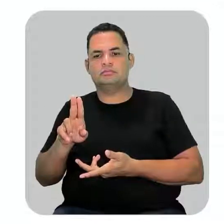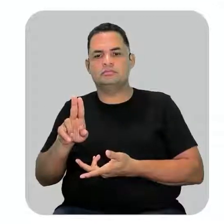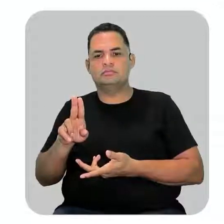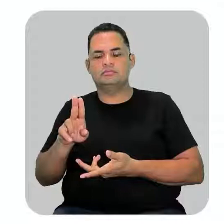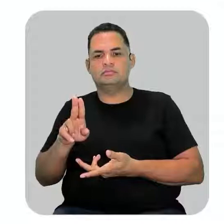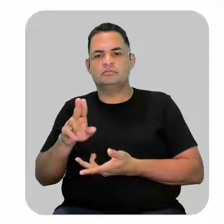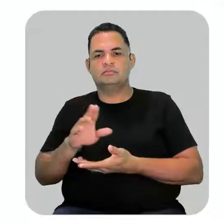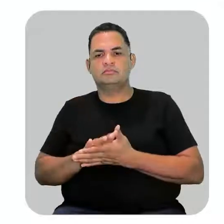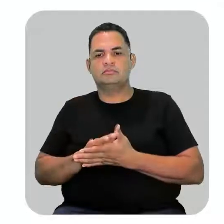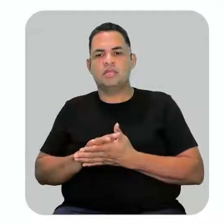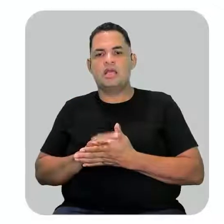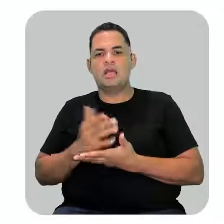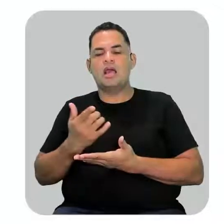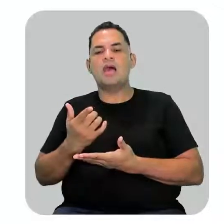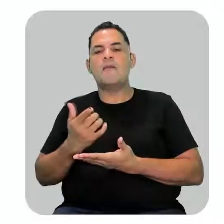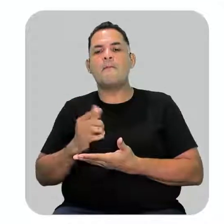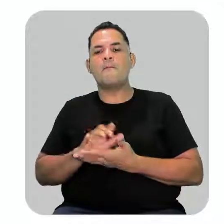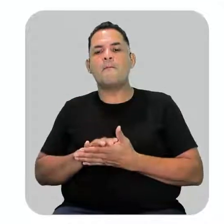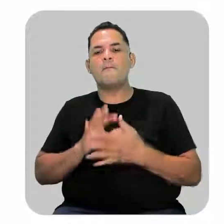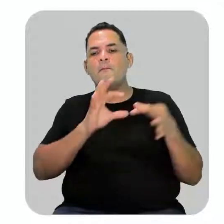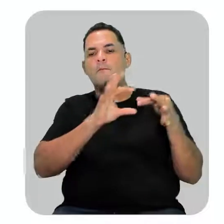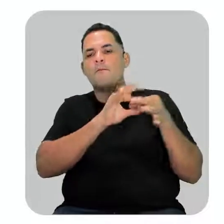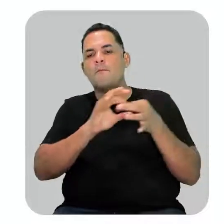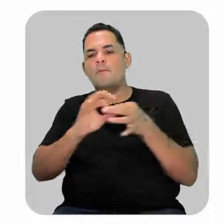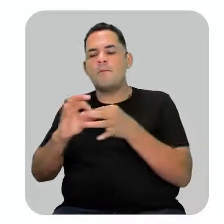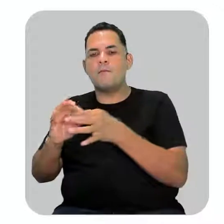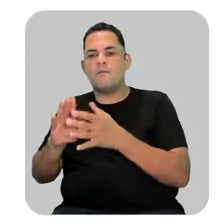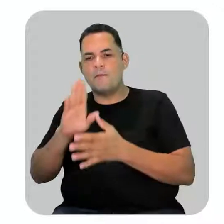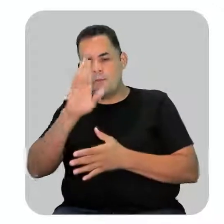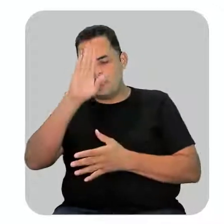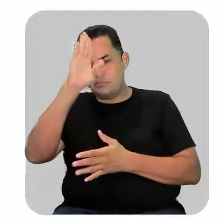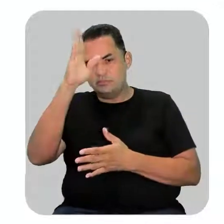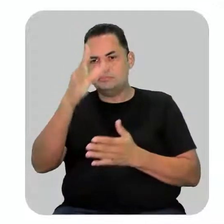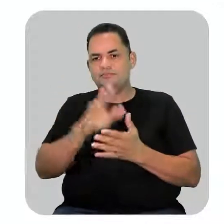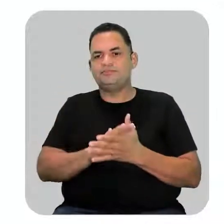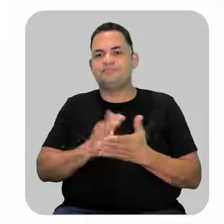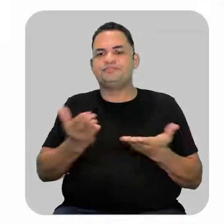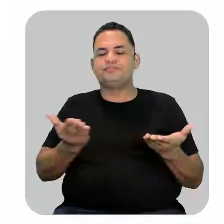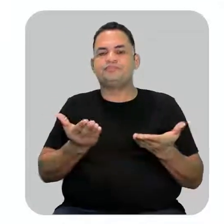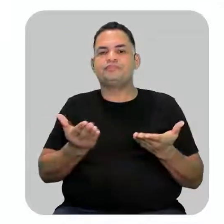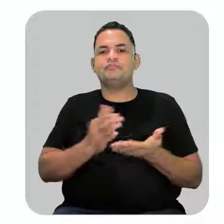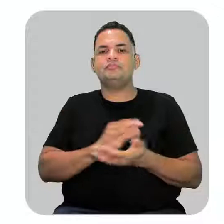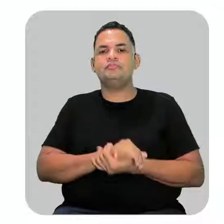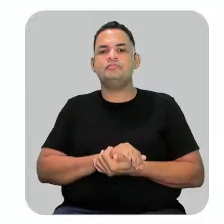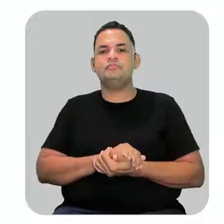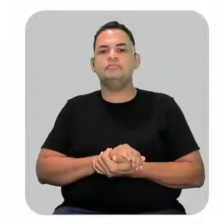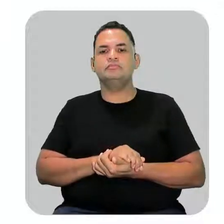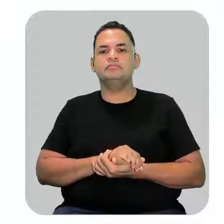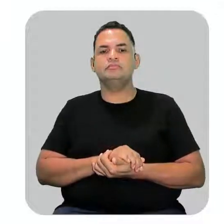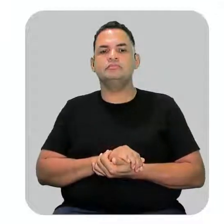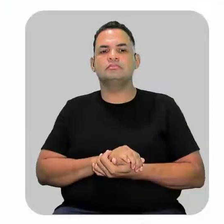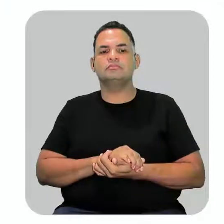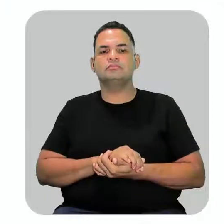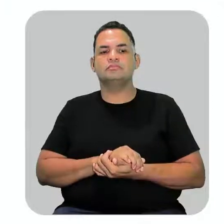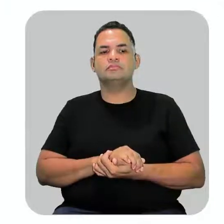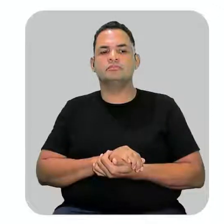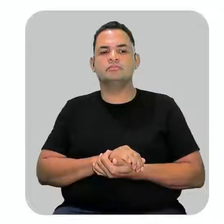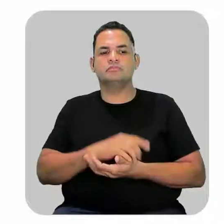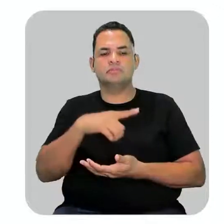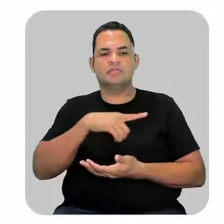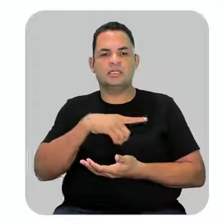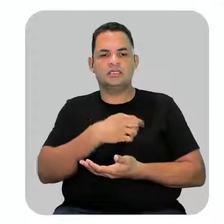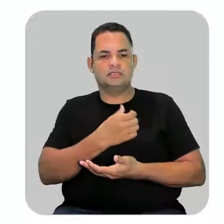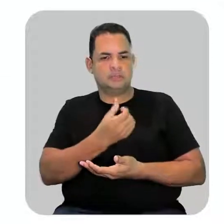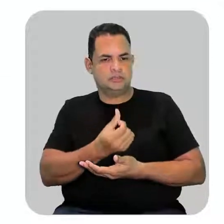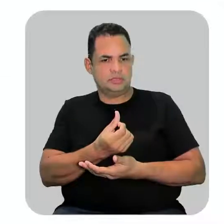respeitando aqui a presença do nosso da nossa insaturação nesse caso tem 6